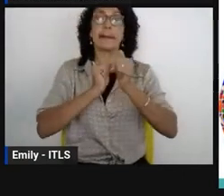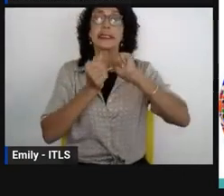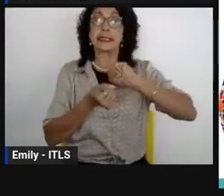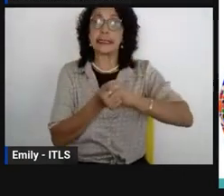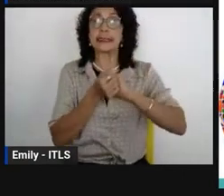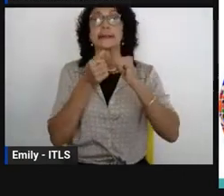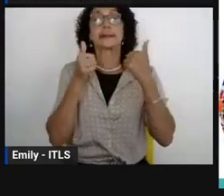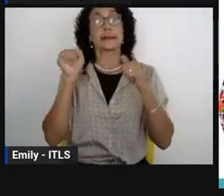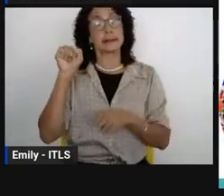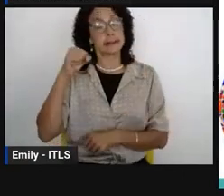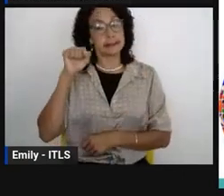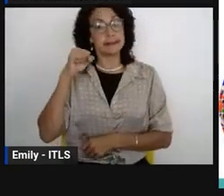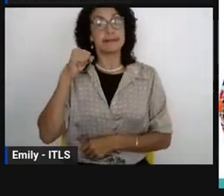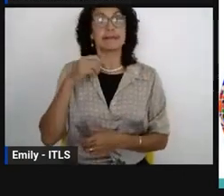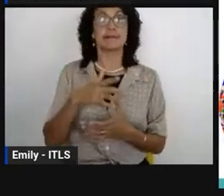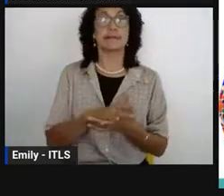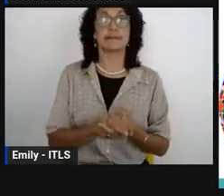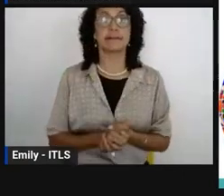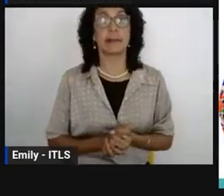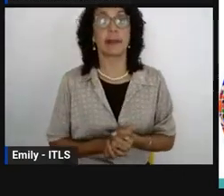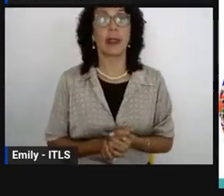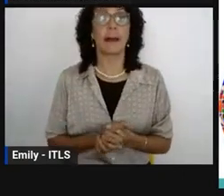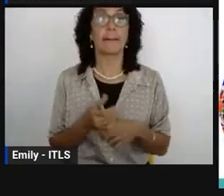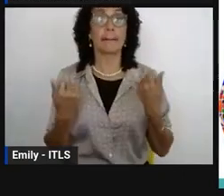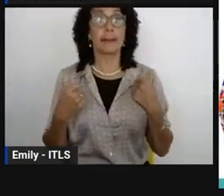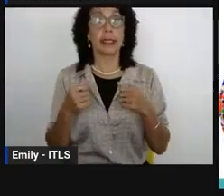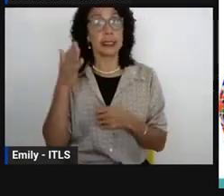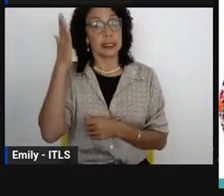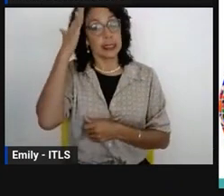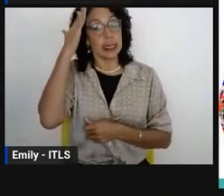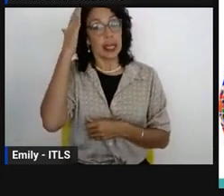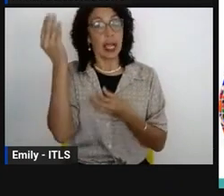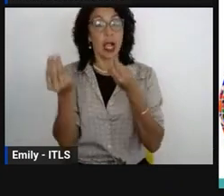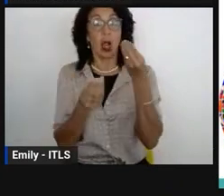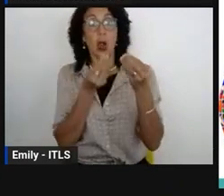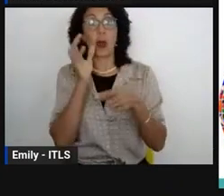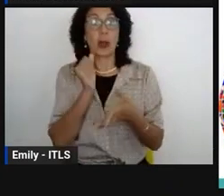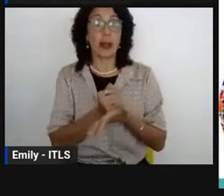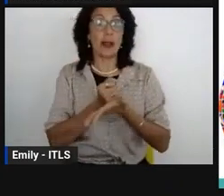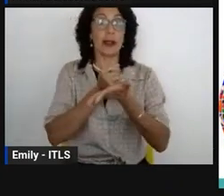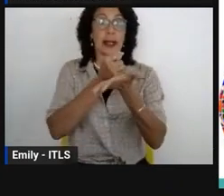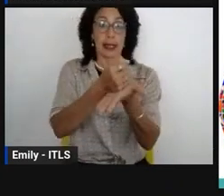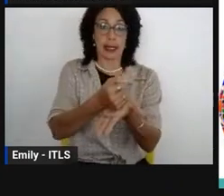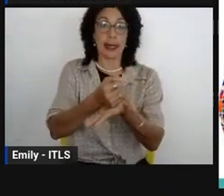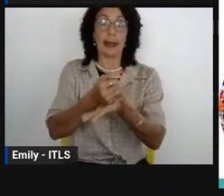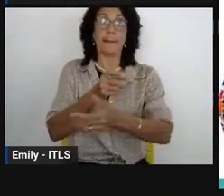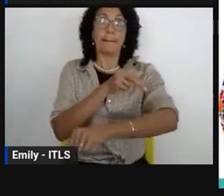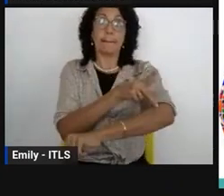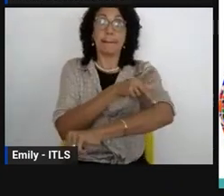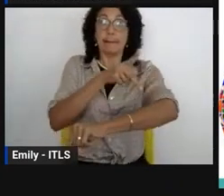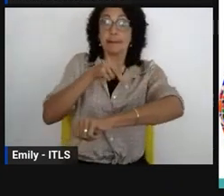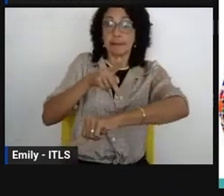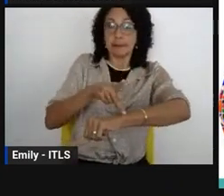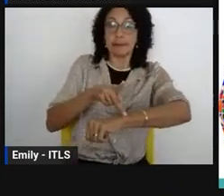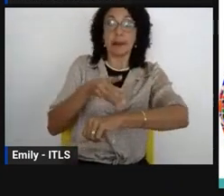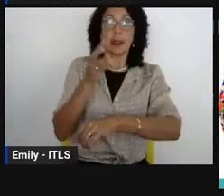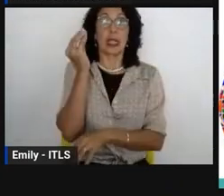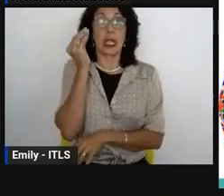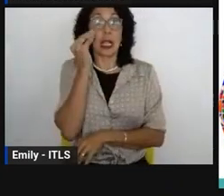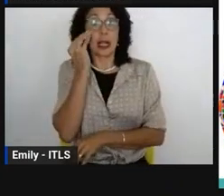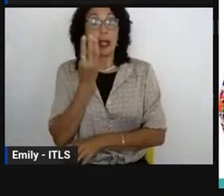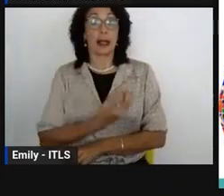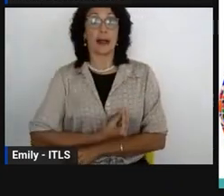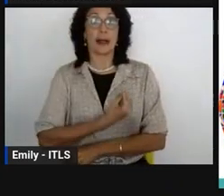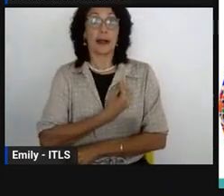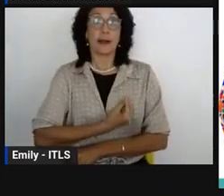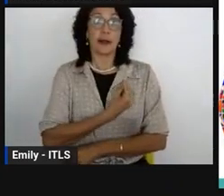de outros países, de outras culturas no nosso sistema de ensino, inclusive para conviver com